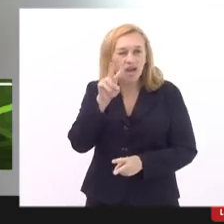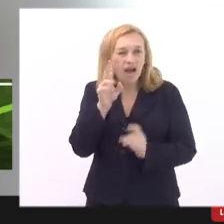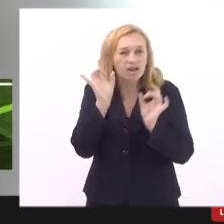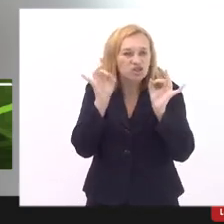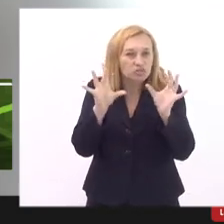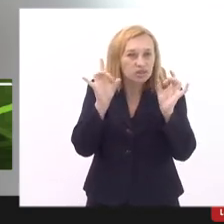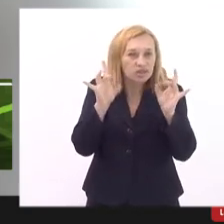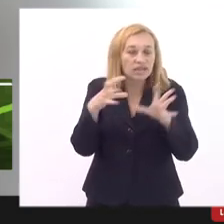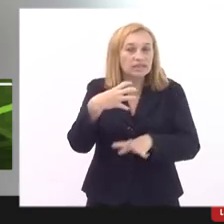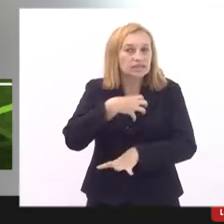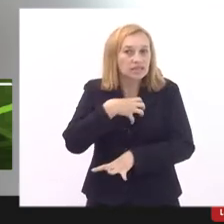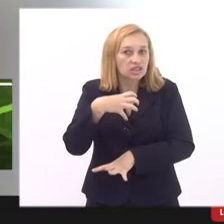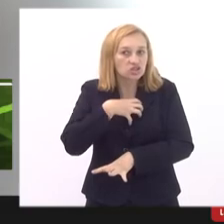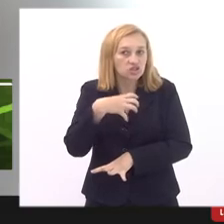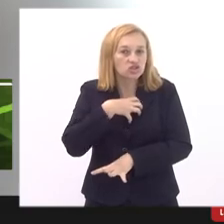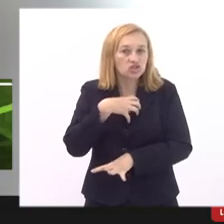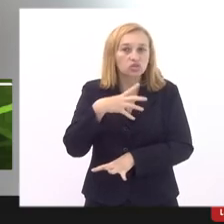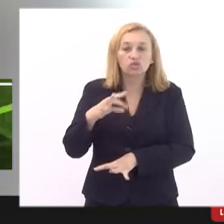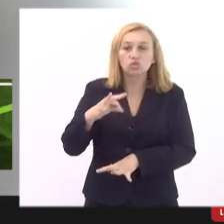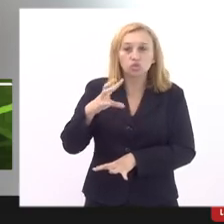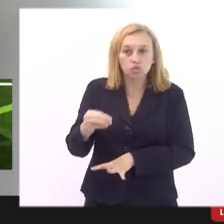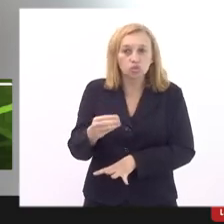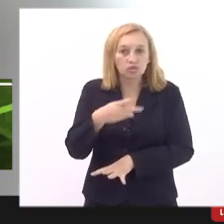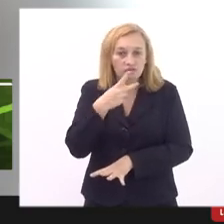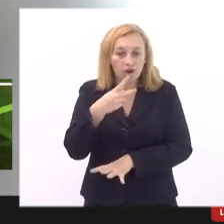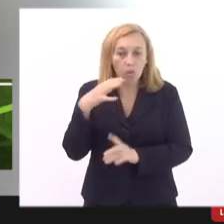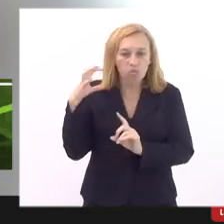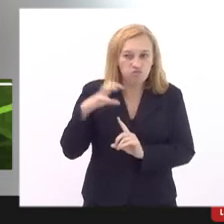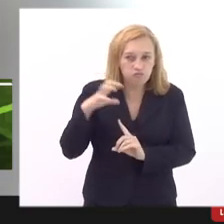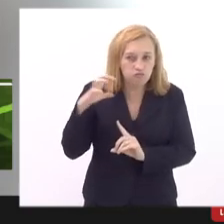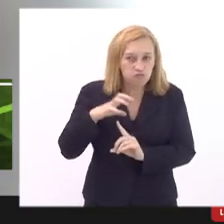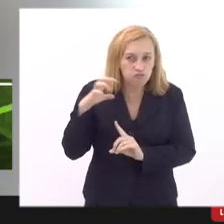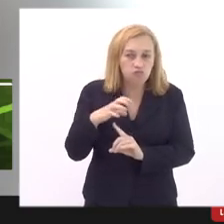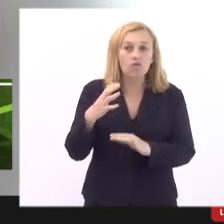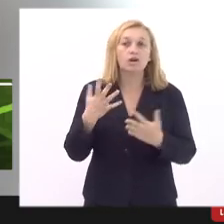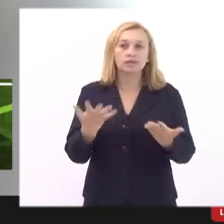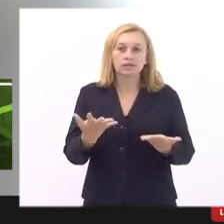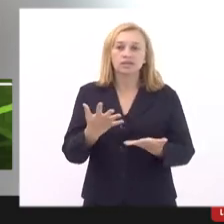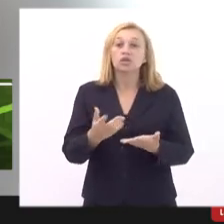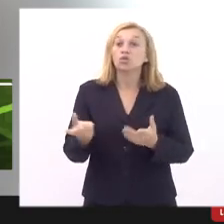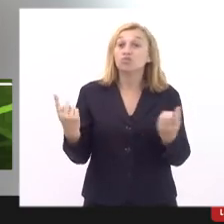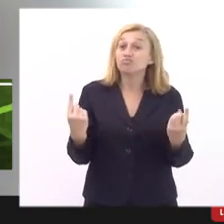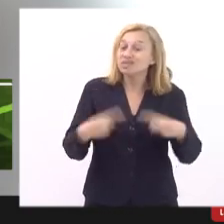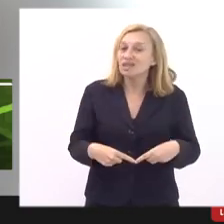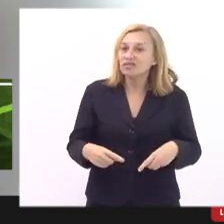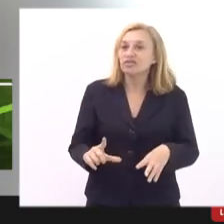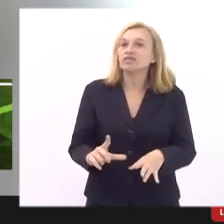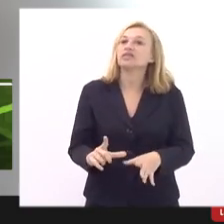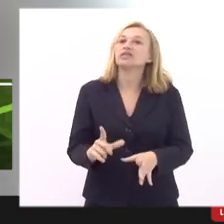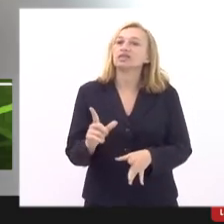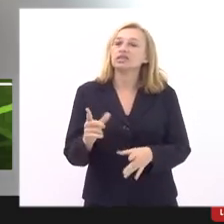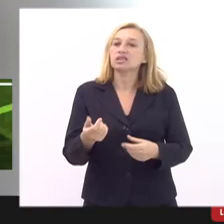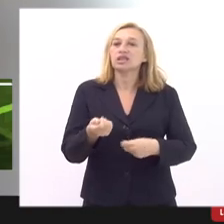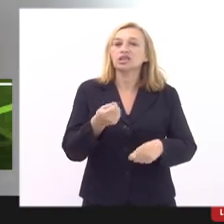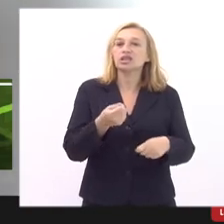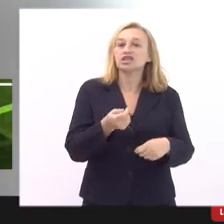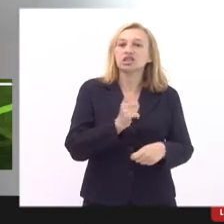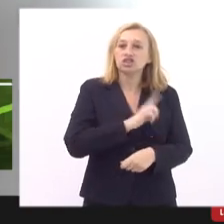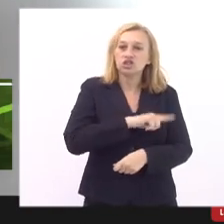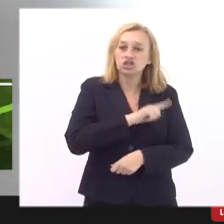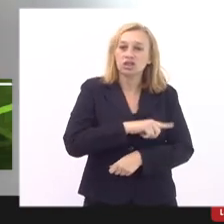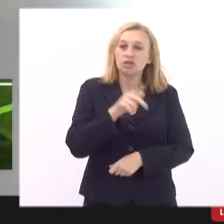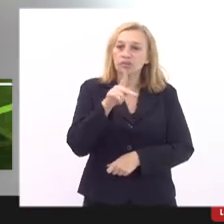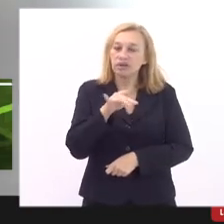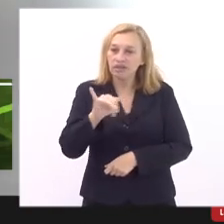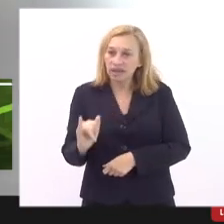sentido realmente na ponta toda a pressão do desafio que tem sido a gestão do PNAE mediante